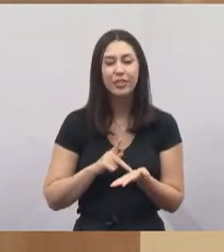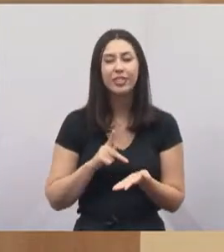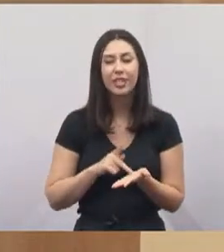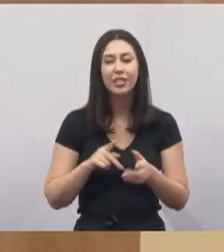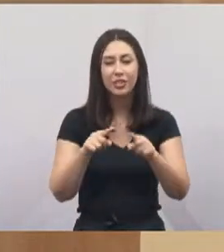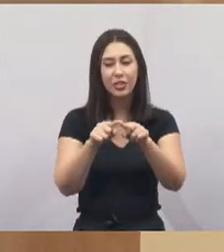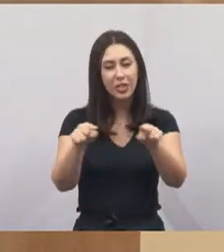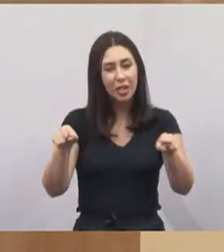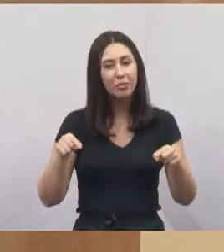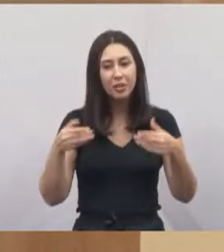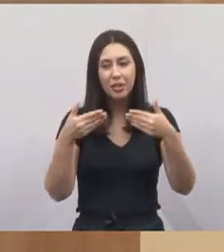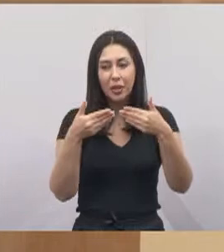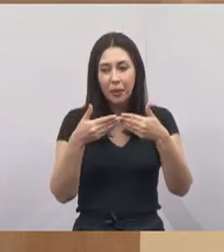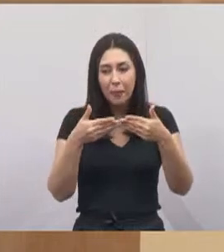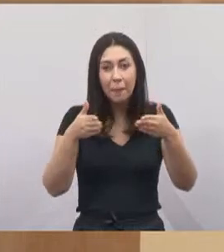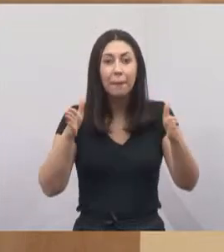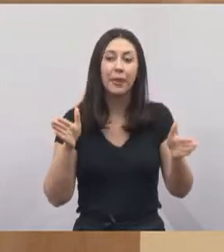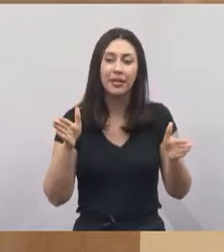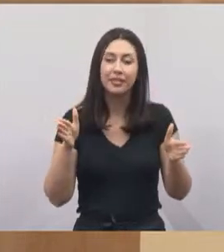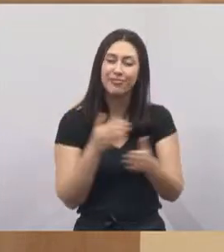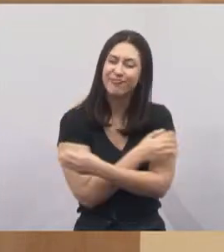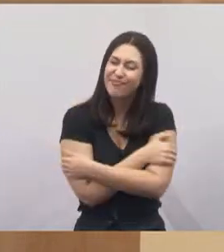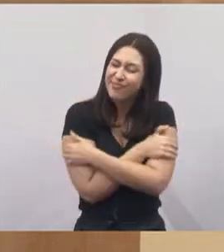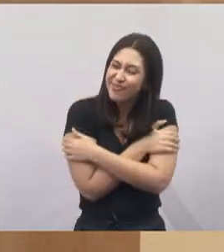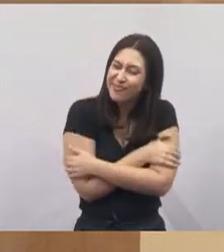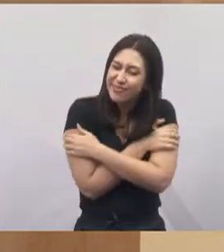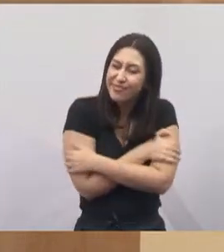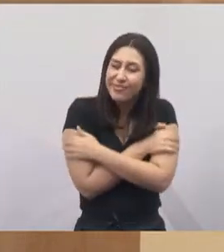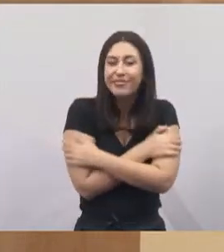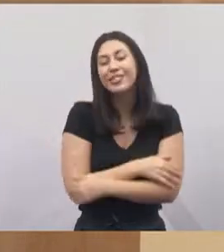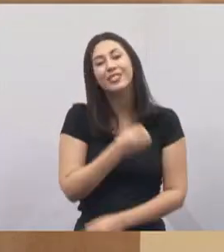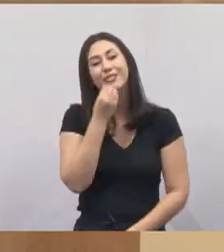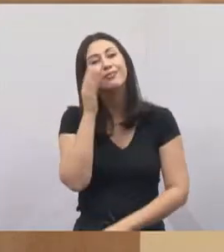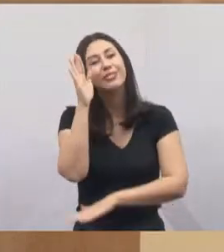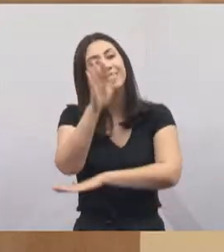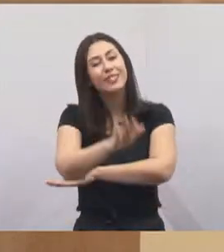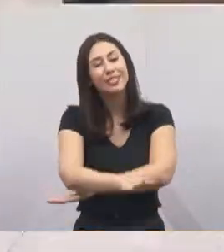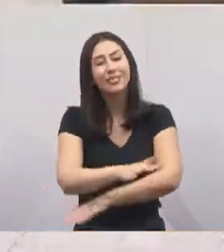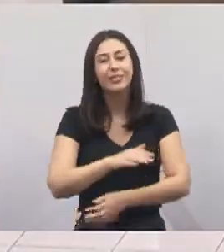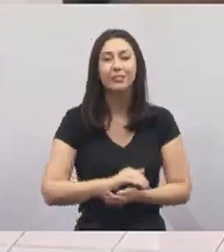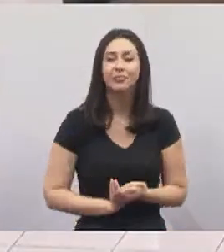nosso gabinete é de portas abertas. Um forte abraço a todos. Boa tarde.